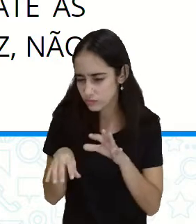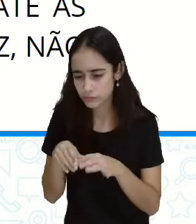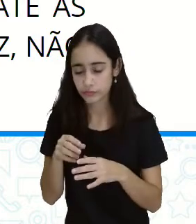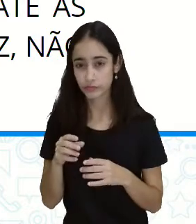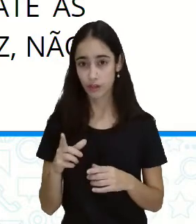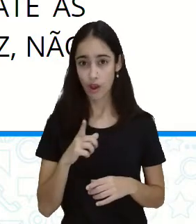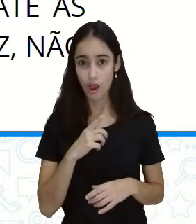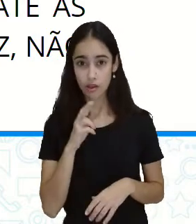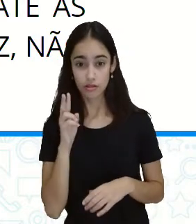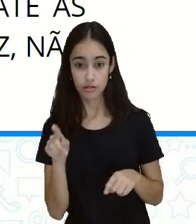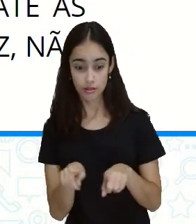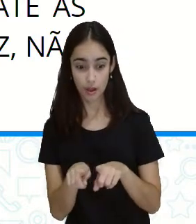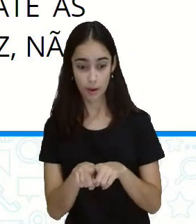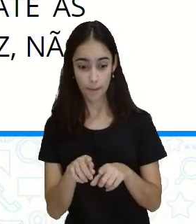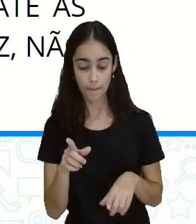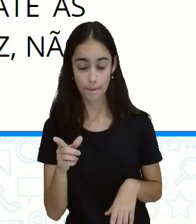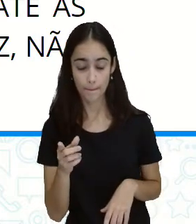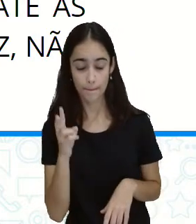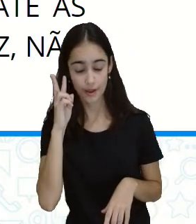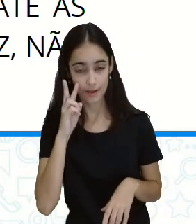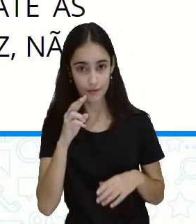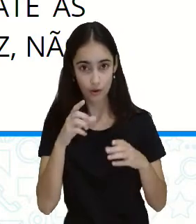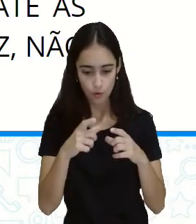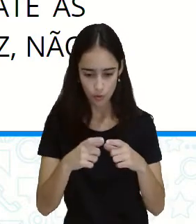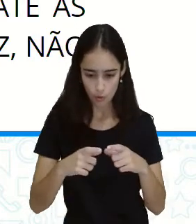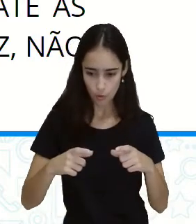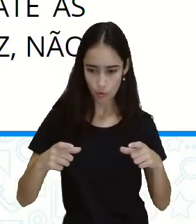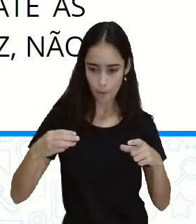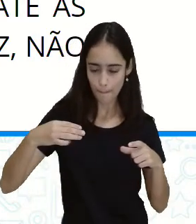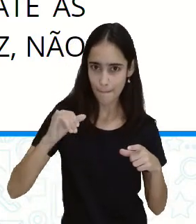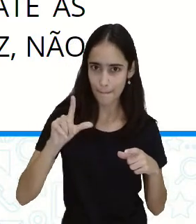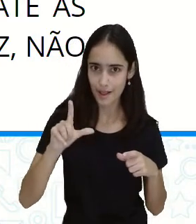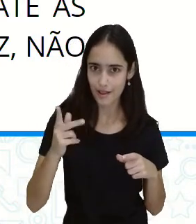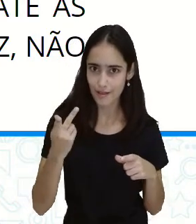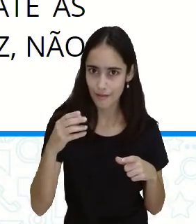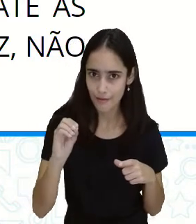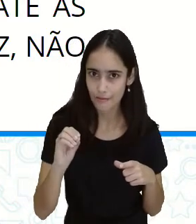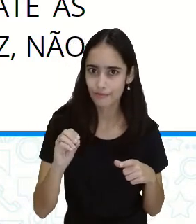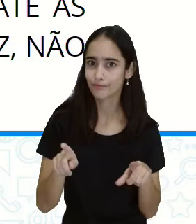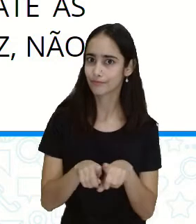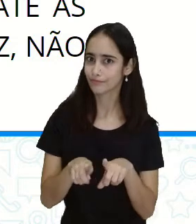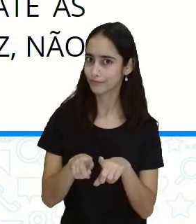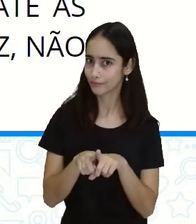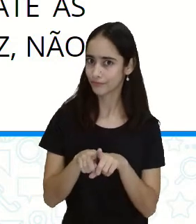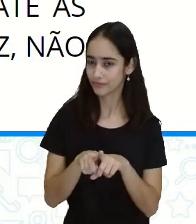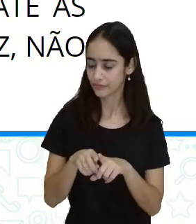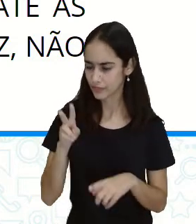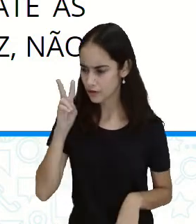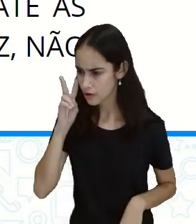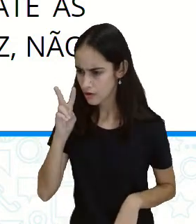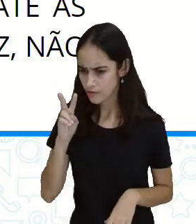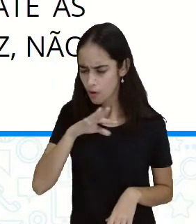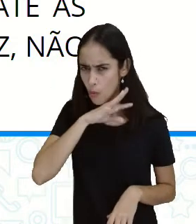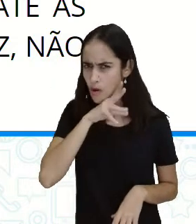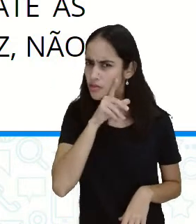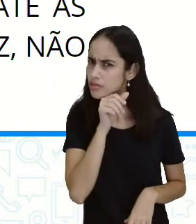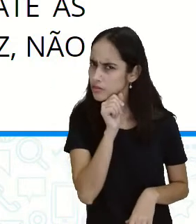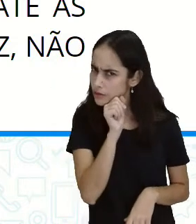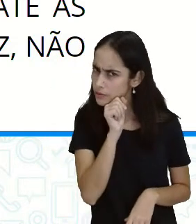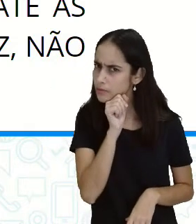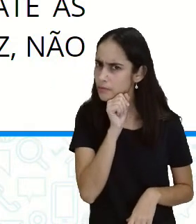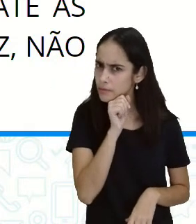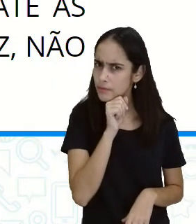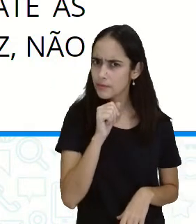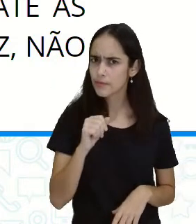milho e a estrebaria. Em seguida, notou no terreiro um certo animal de